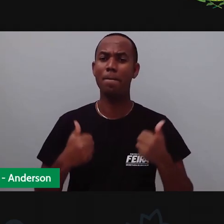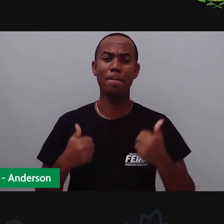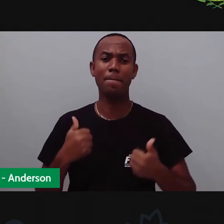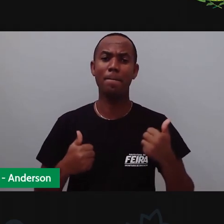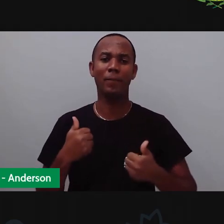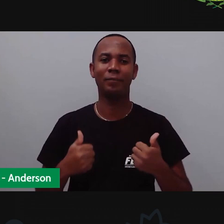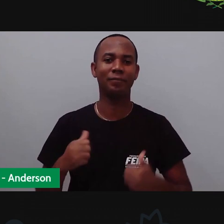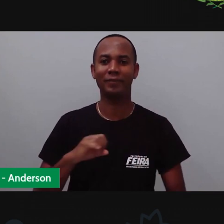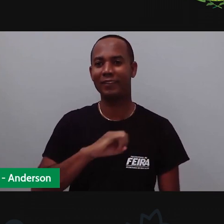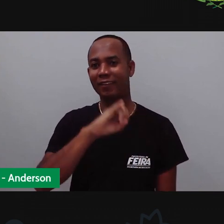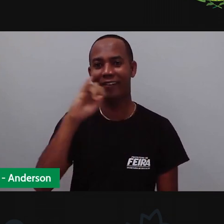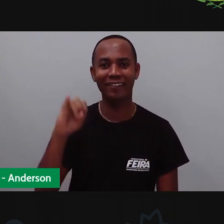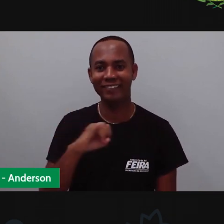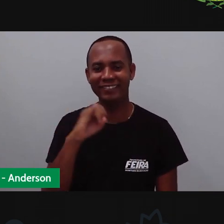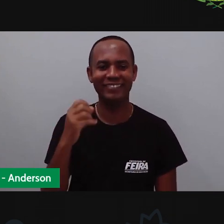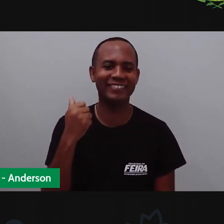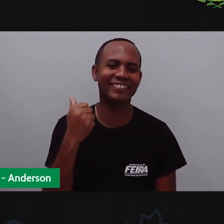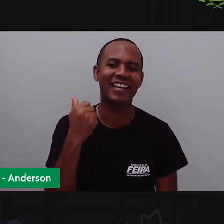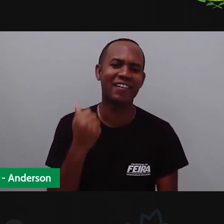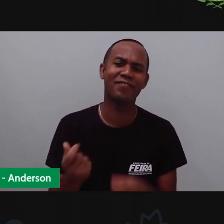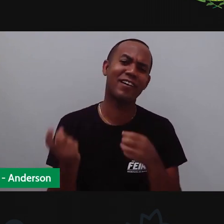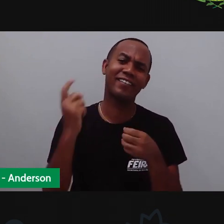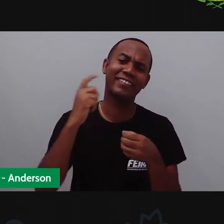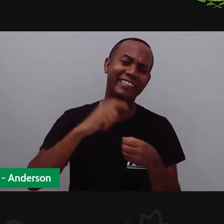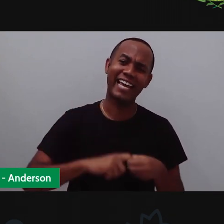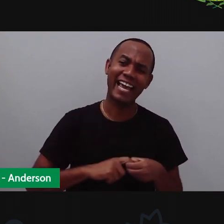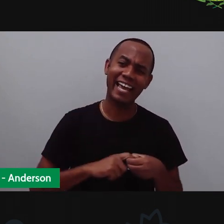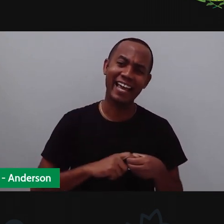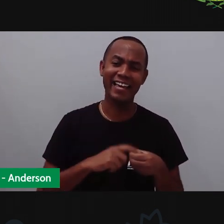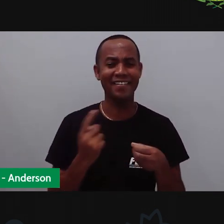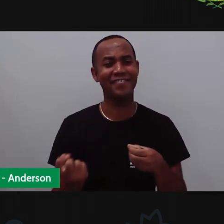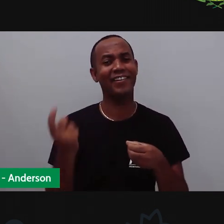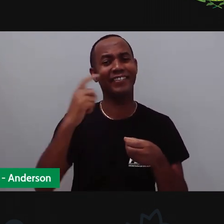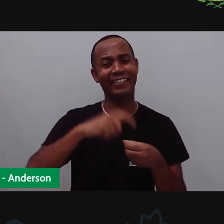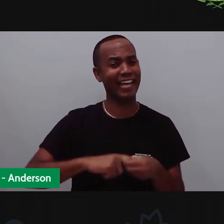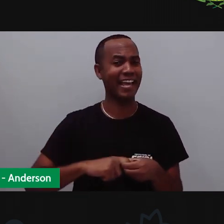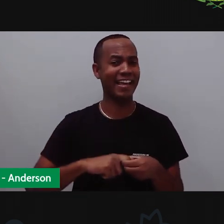Oi, amores! Olha quem voltou, gente! Anderson!